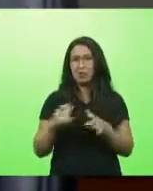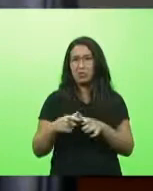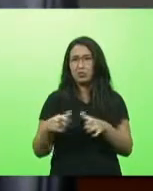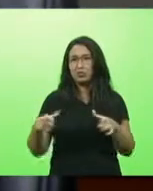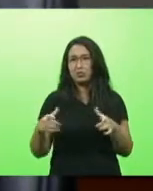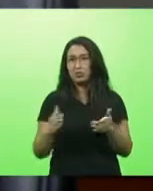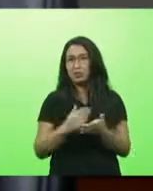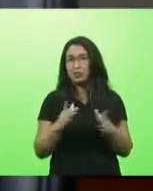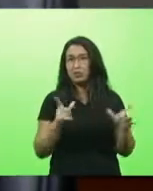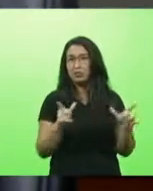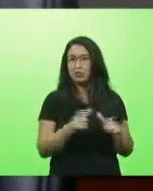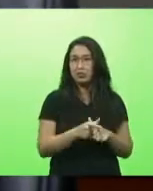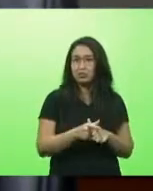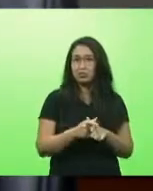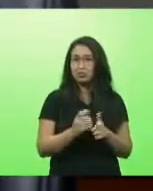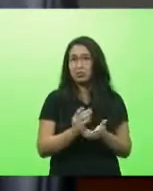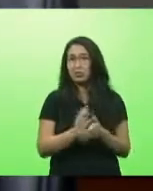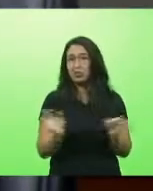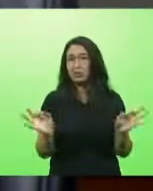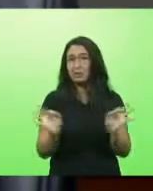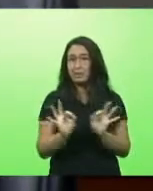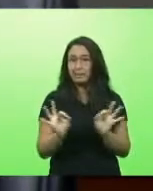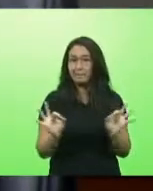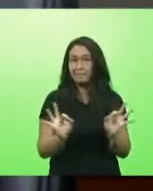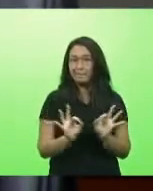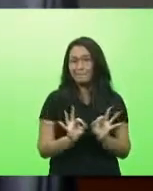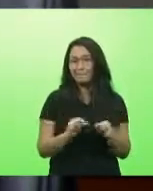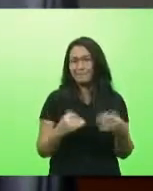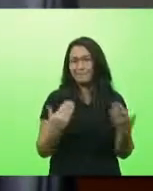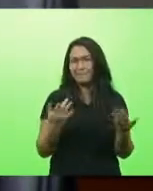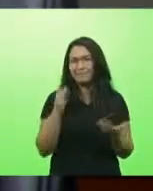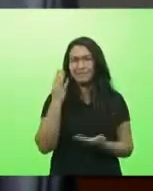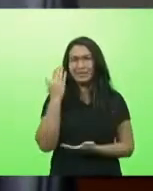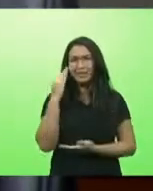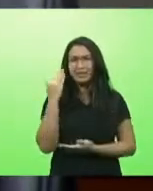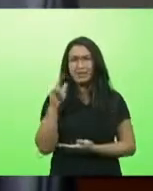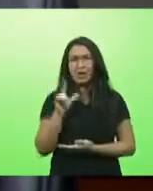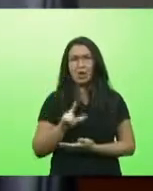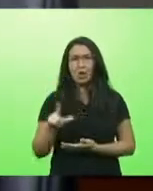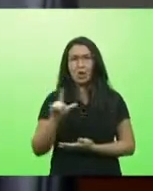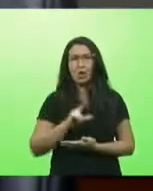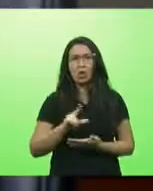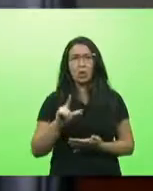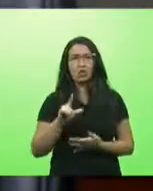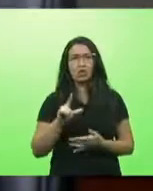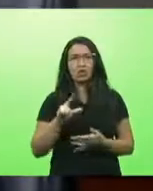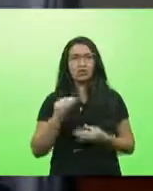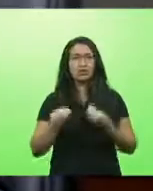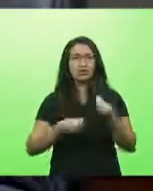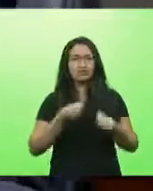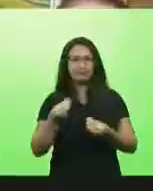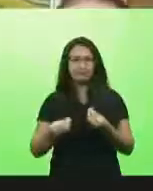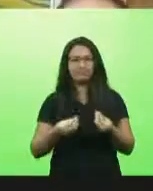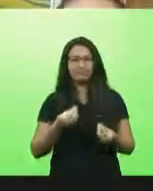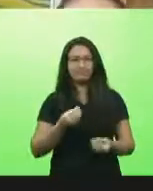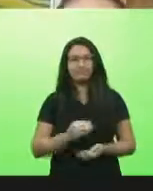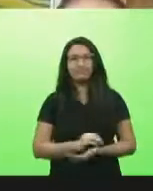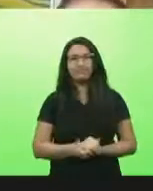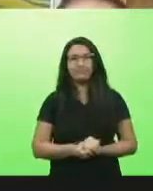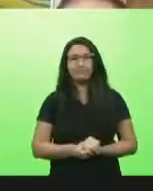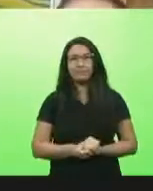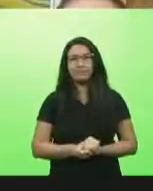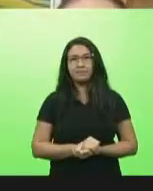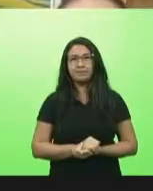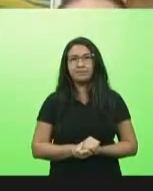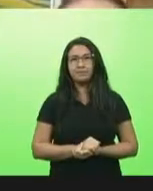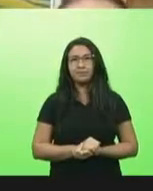ou nenhum então nós vamos poder entender talvez a lógica que foi essa distribuição obrigado me